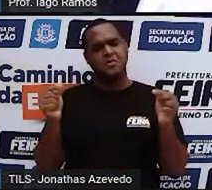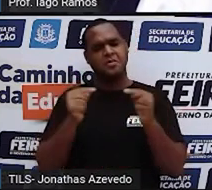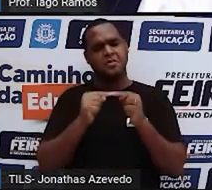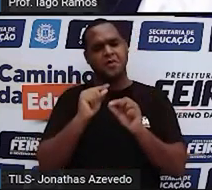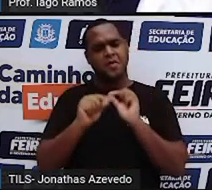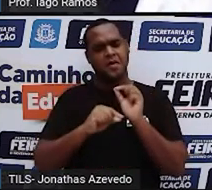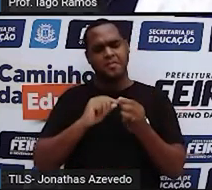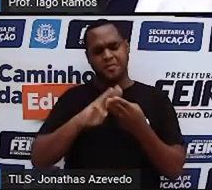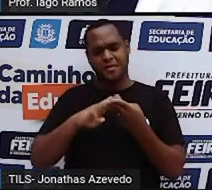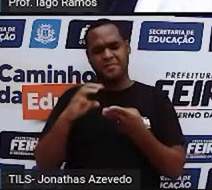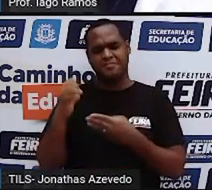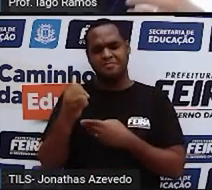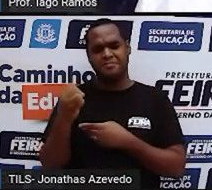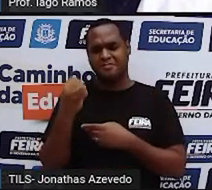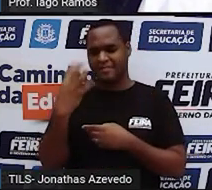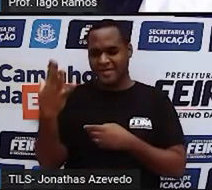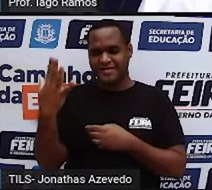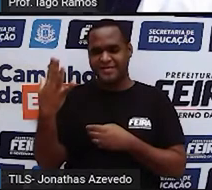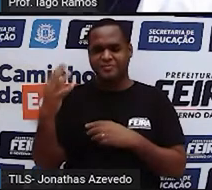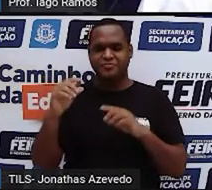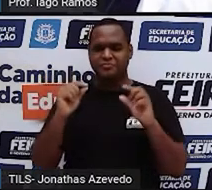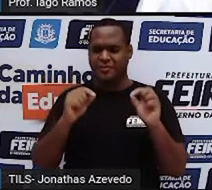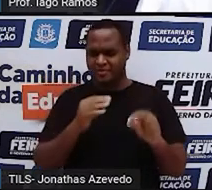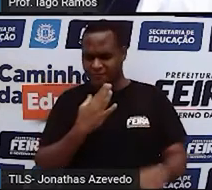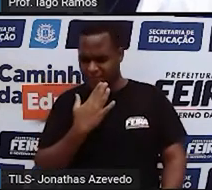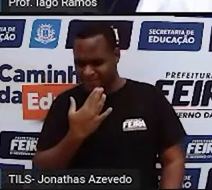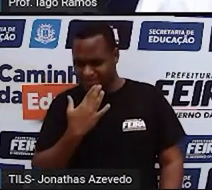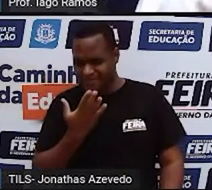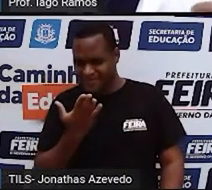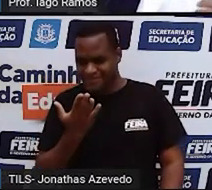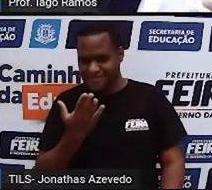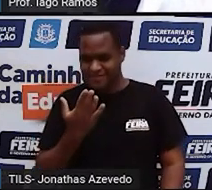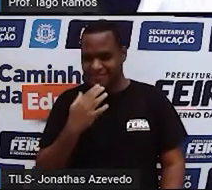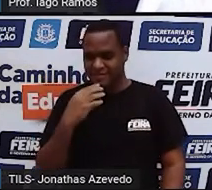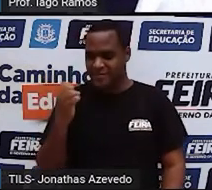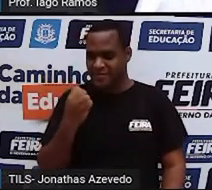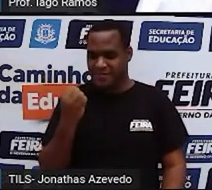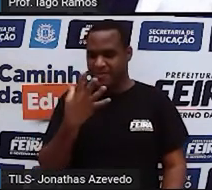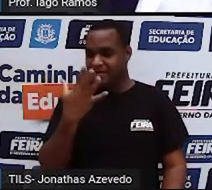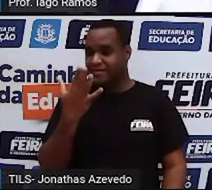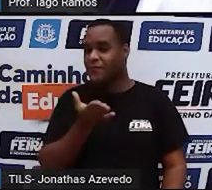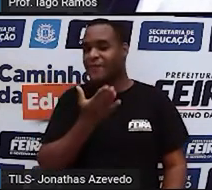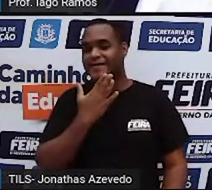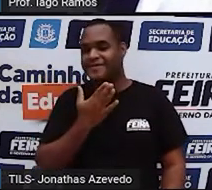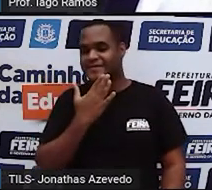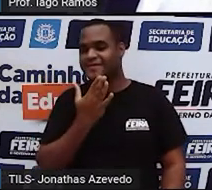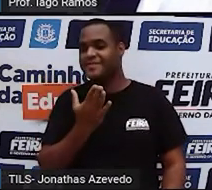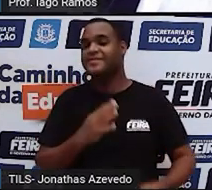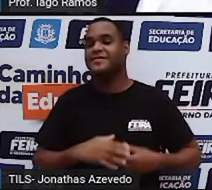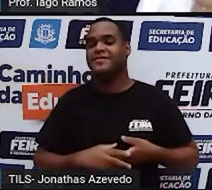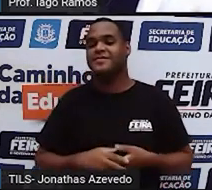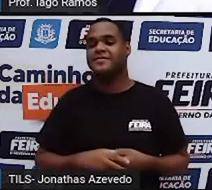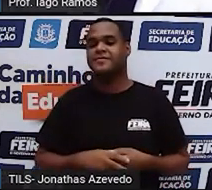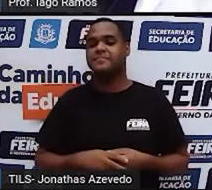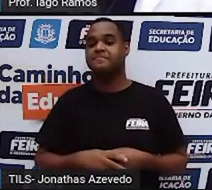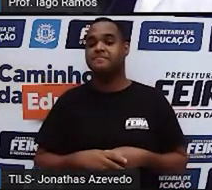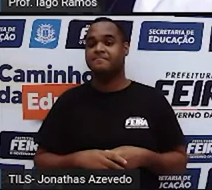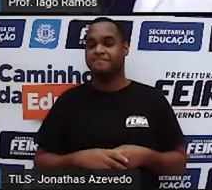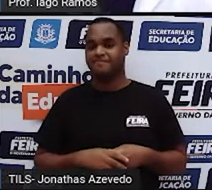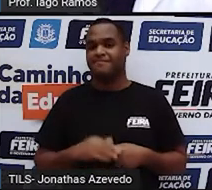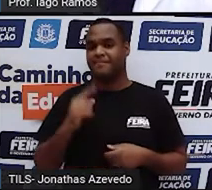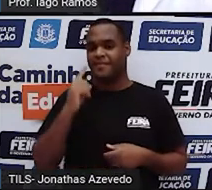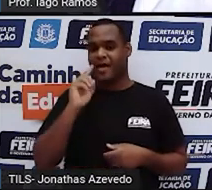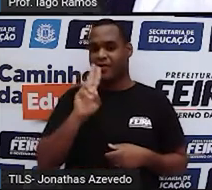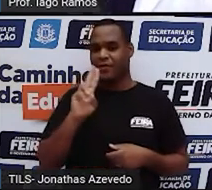matemágica? Você conhece essa matemágica, né? Mas eu acho que pelo nome